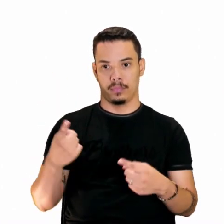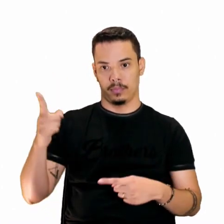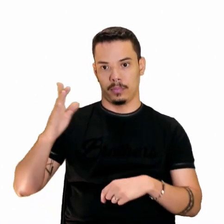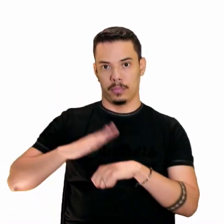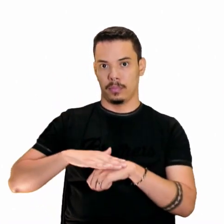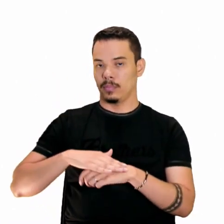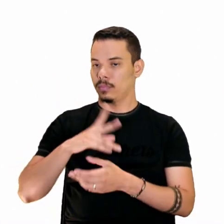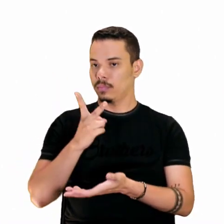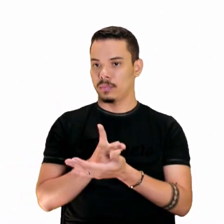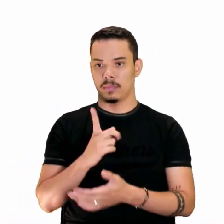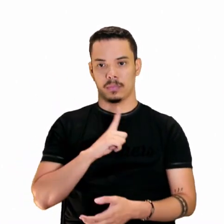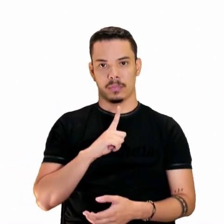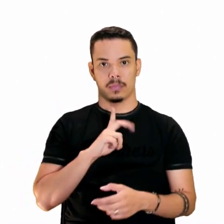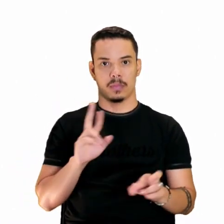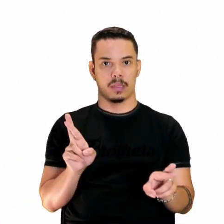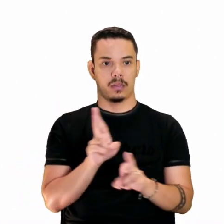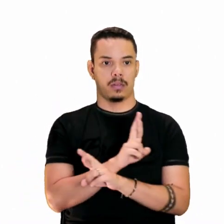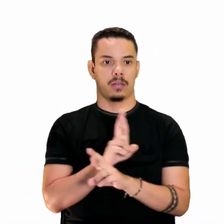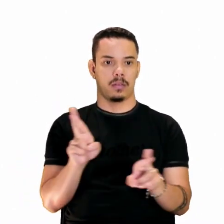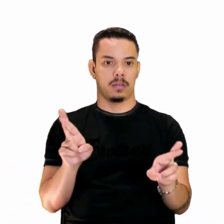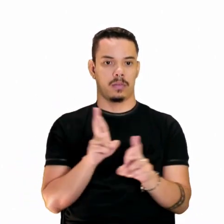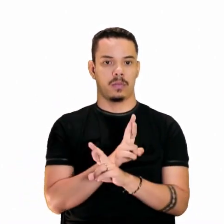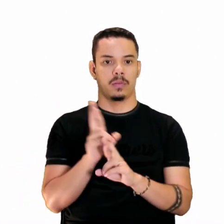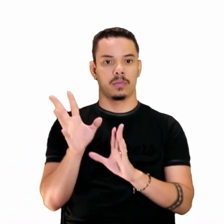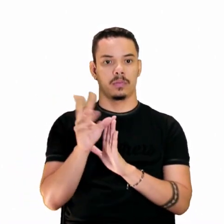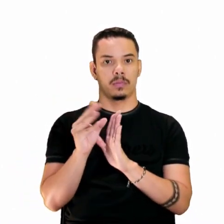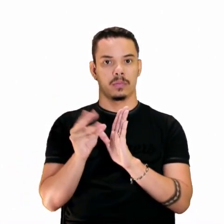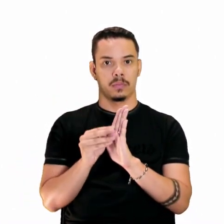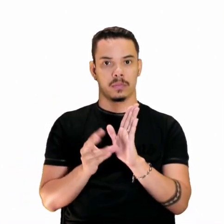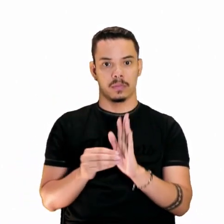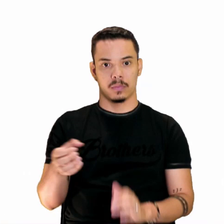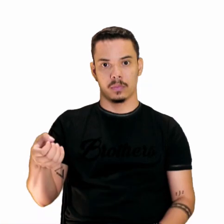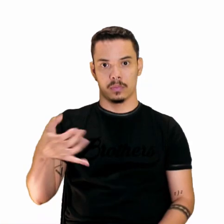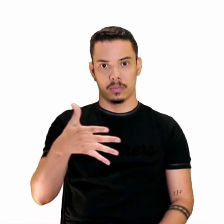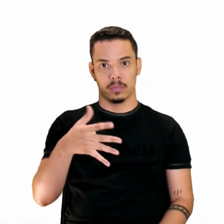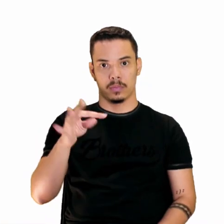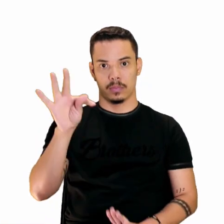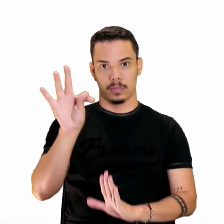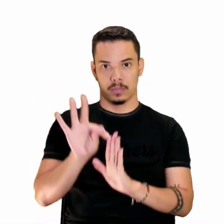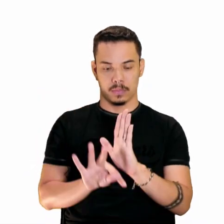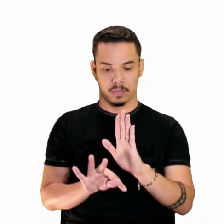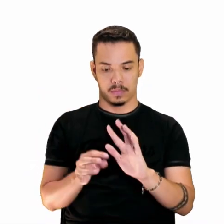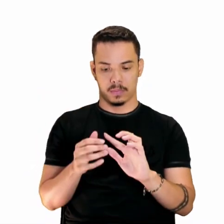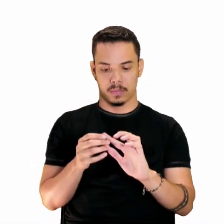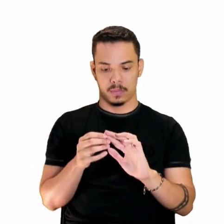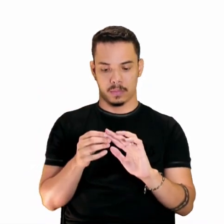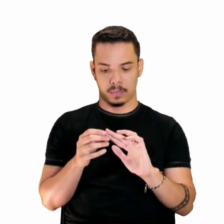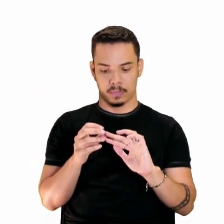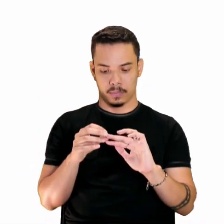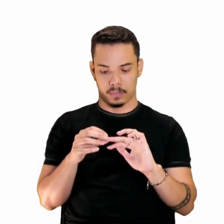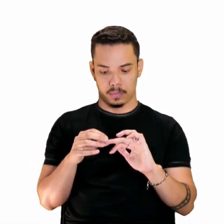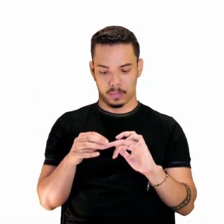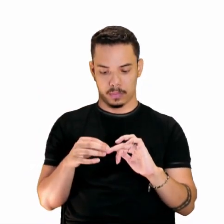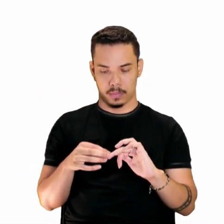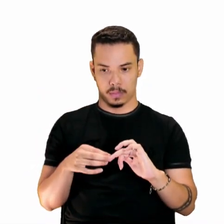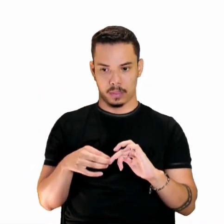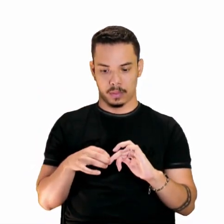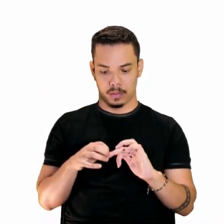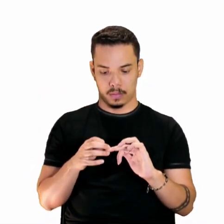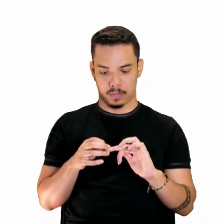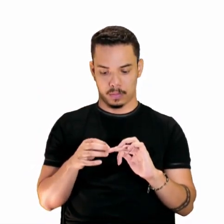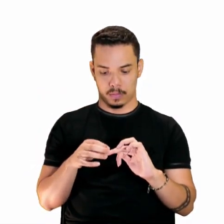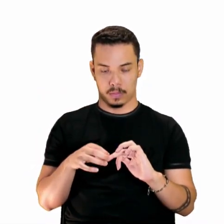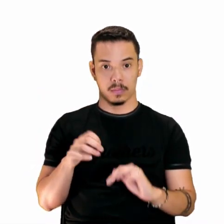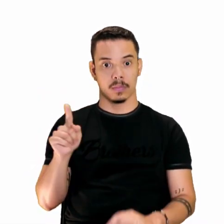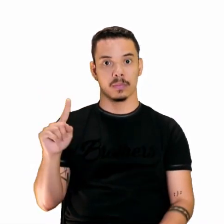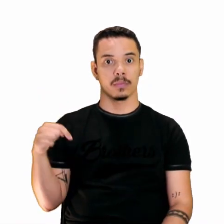sempre tem uma relação com o conteúdo do novo texto. Olha só, tá? Isso é que mais a gente consegue